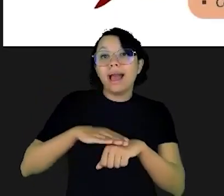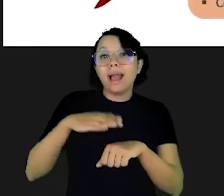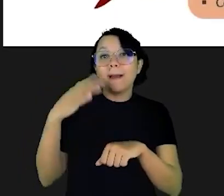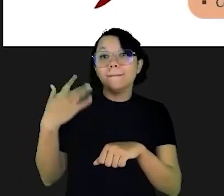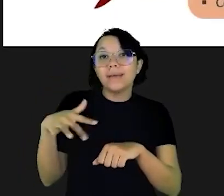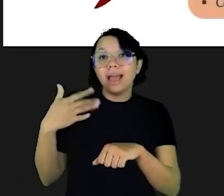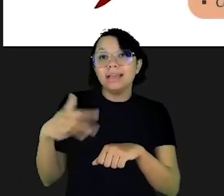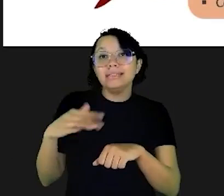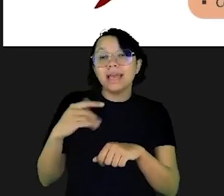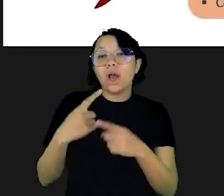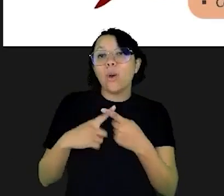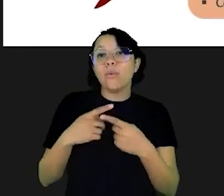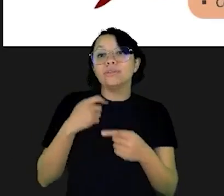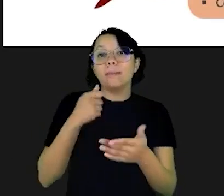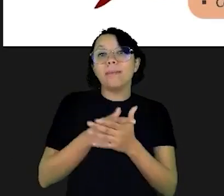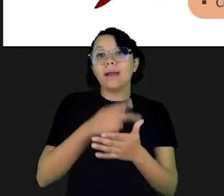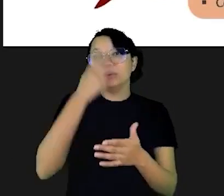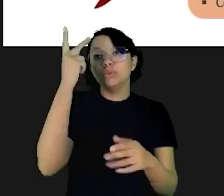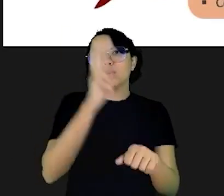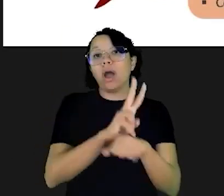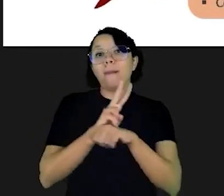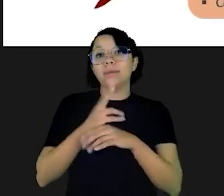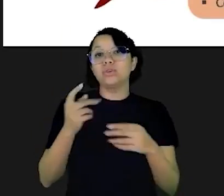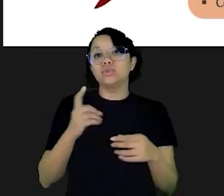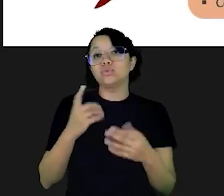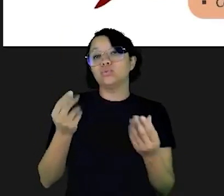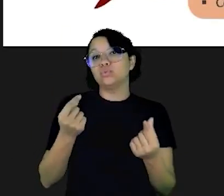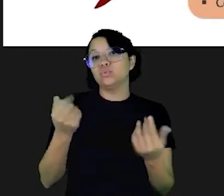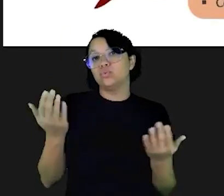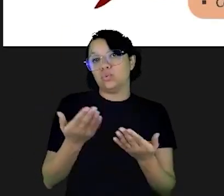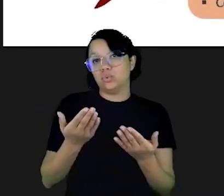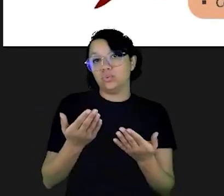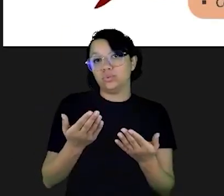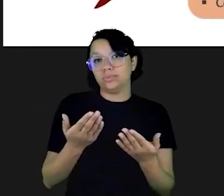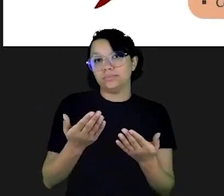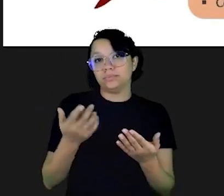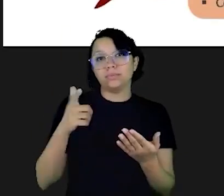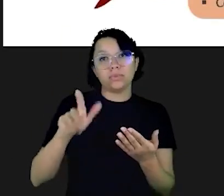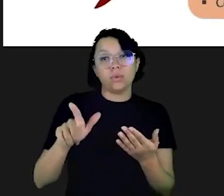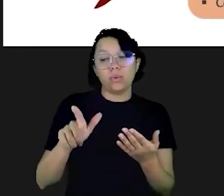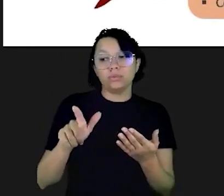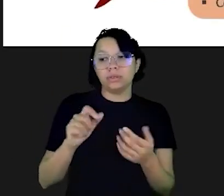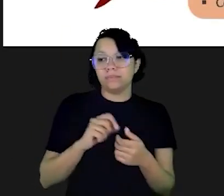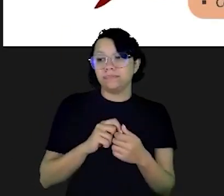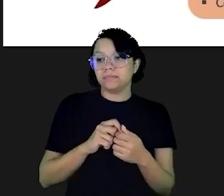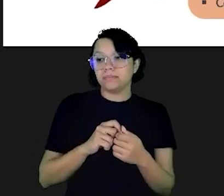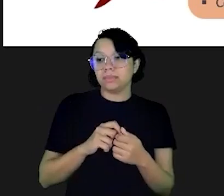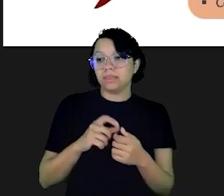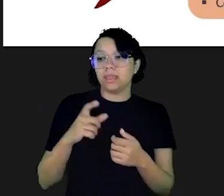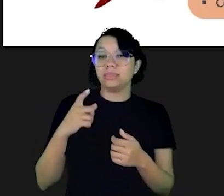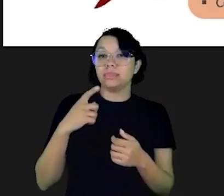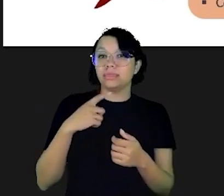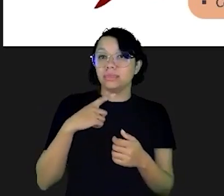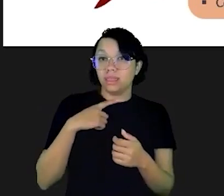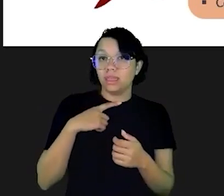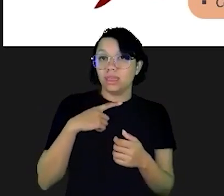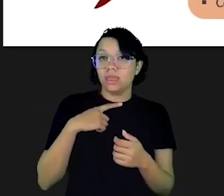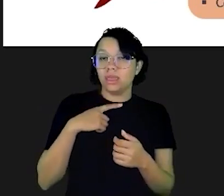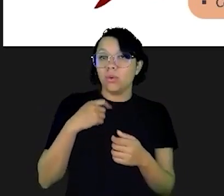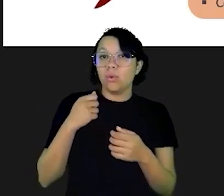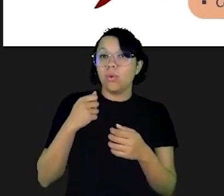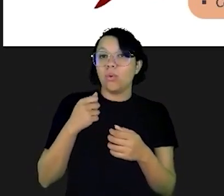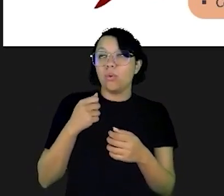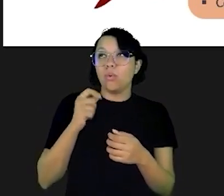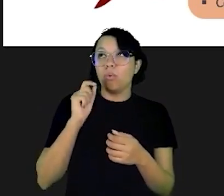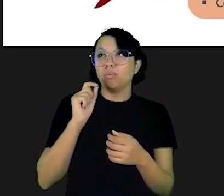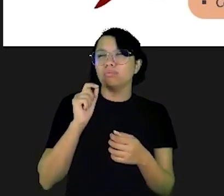porque você está pagando juros para alguém que te emprestou esse dinheiro hoje outra desvantagem é que você compromete o